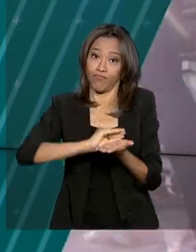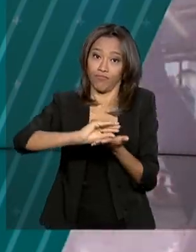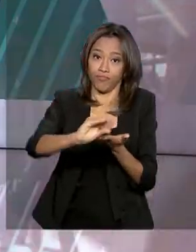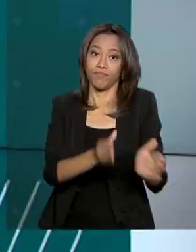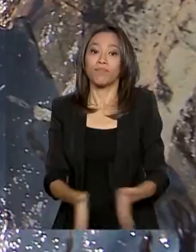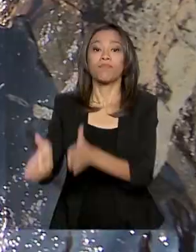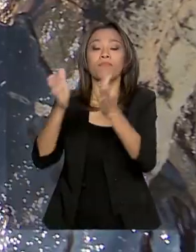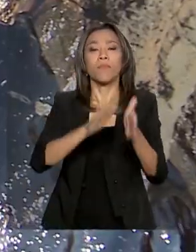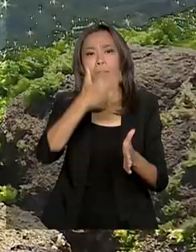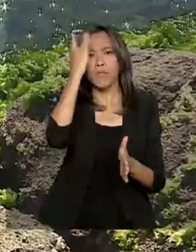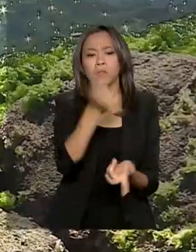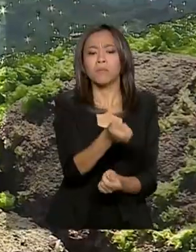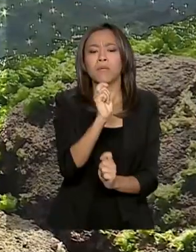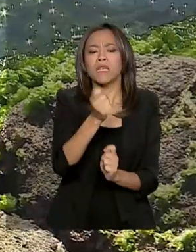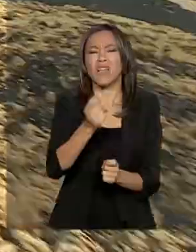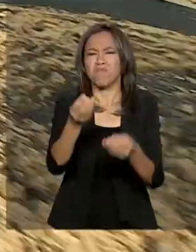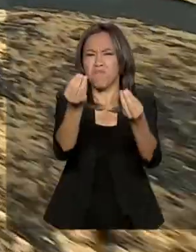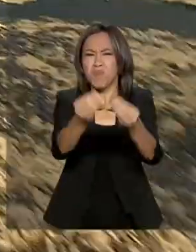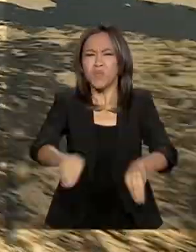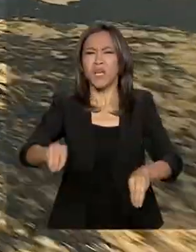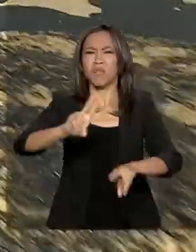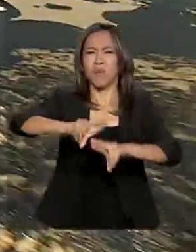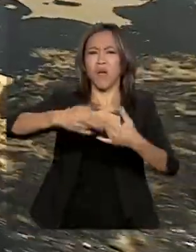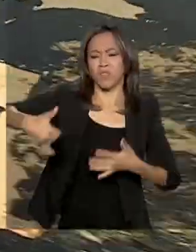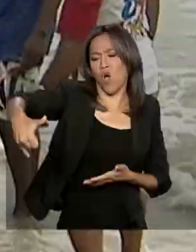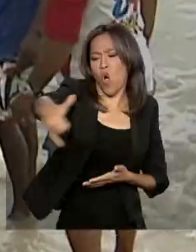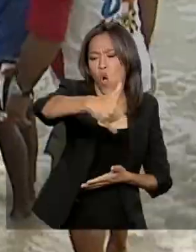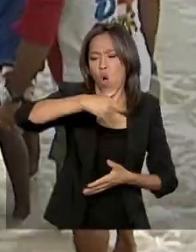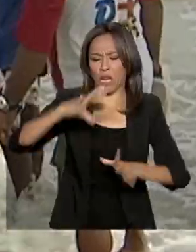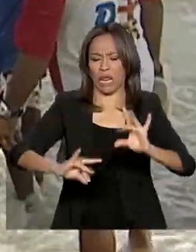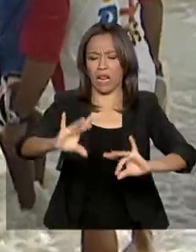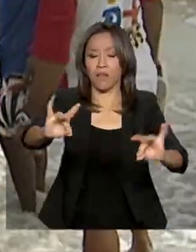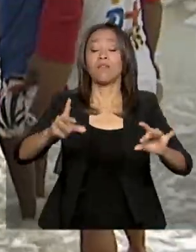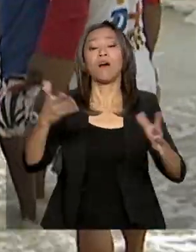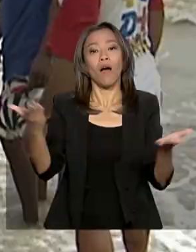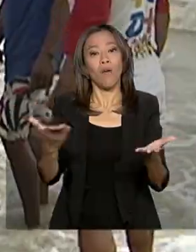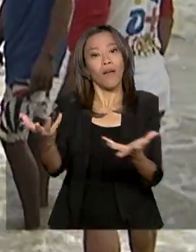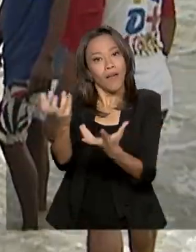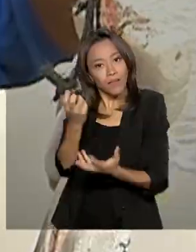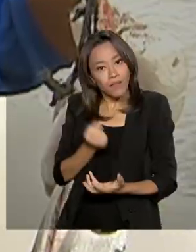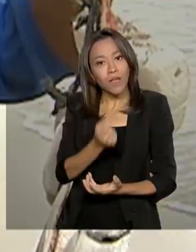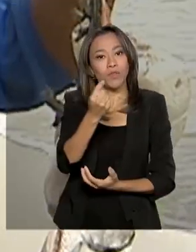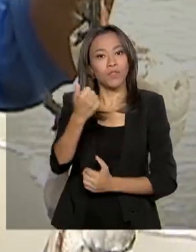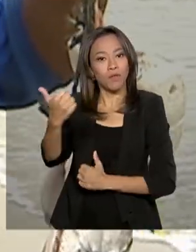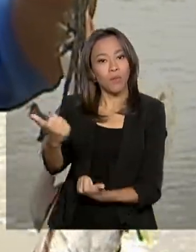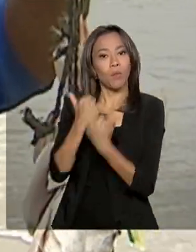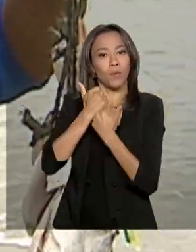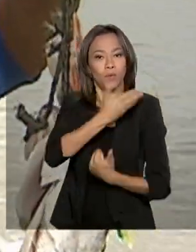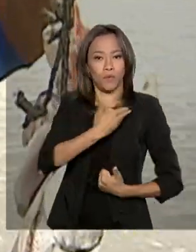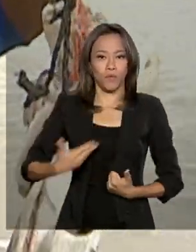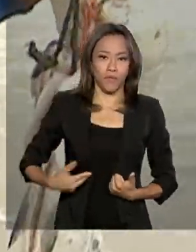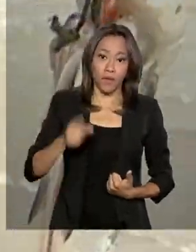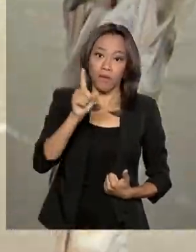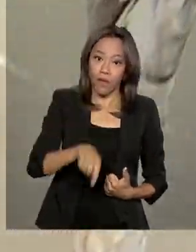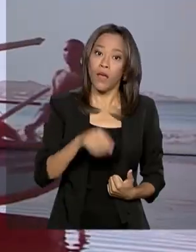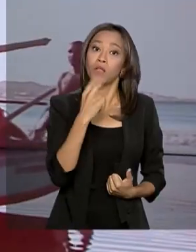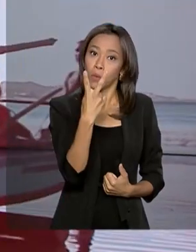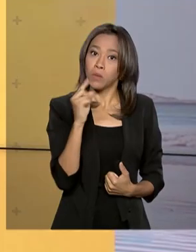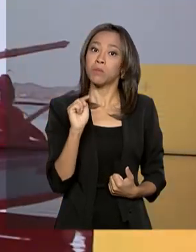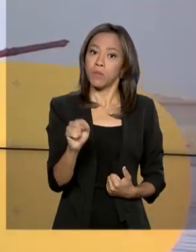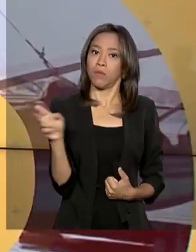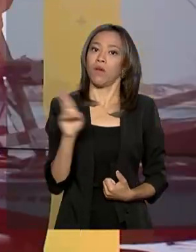Pescadores prejudicados pelas manchas de óleo começam a receber auxílio emergencial que chega a 2 mil reais.